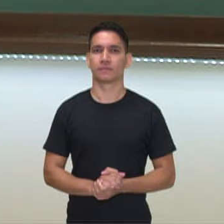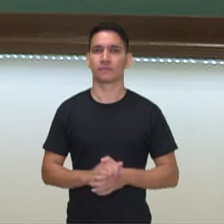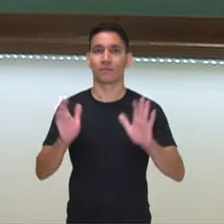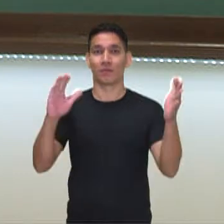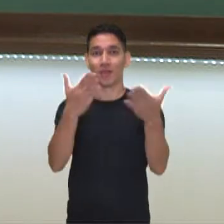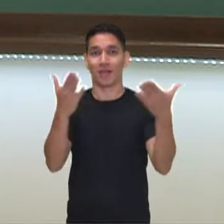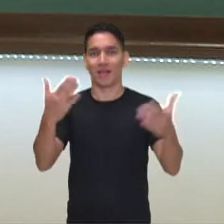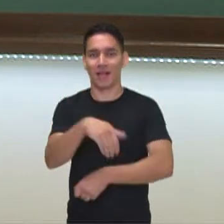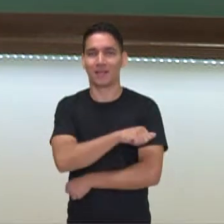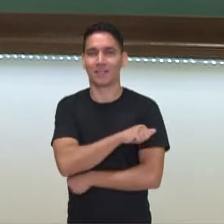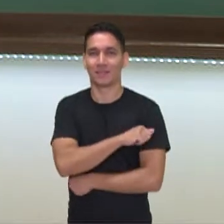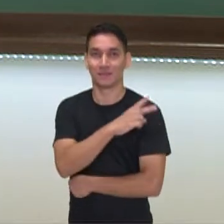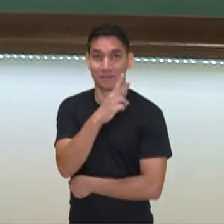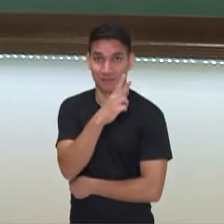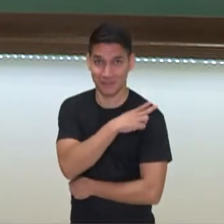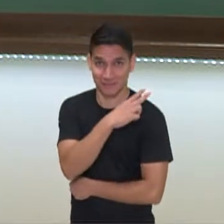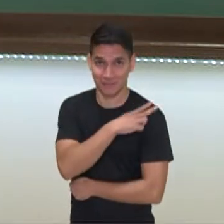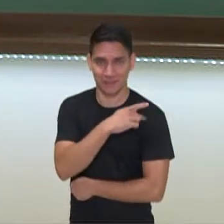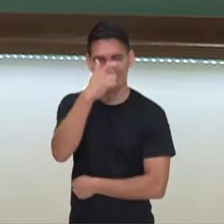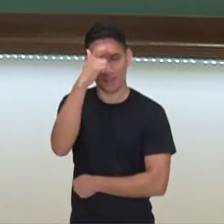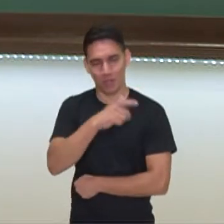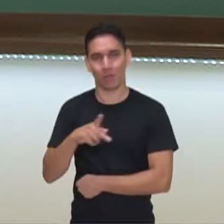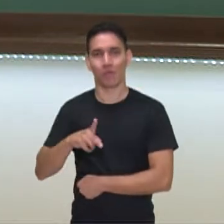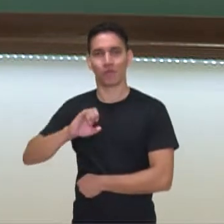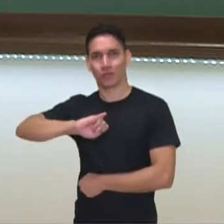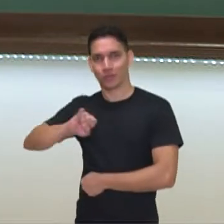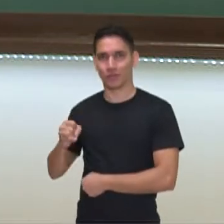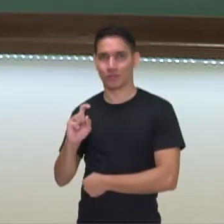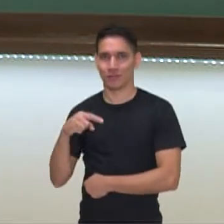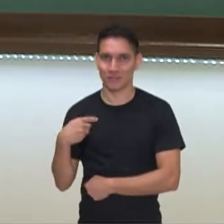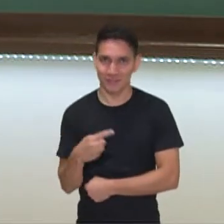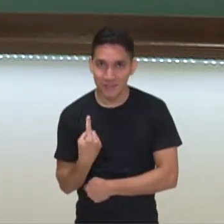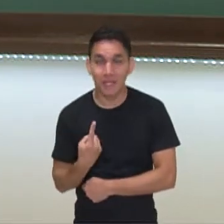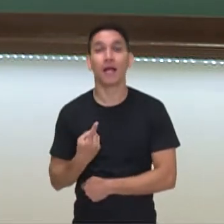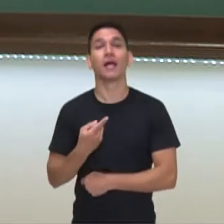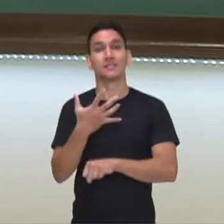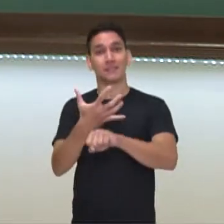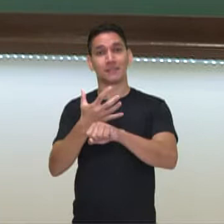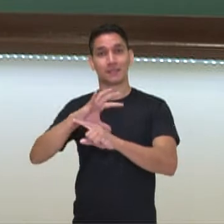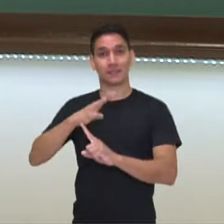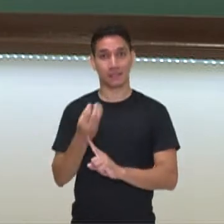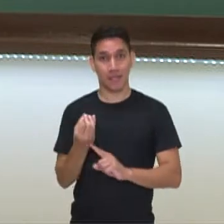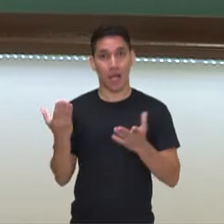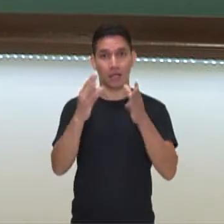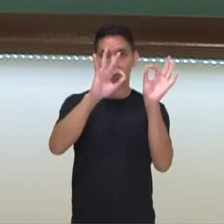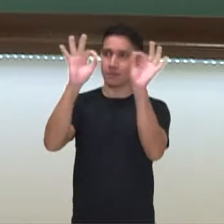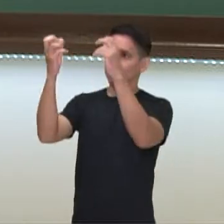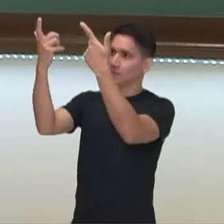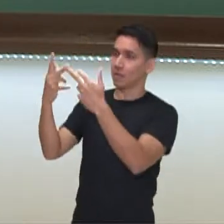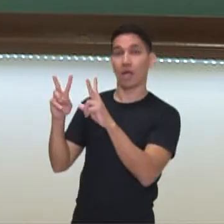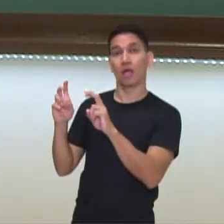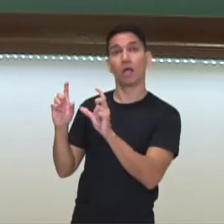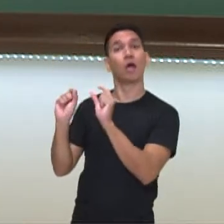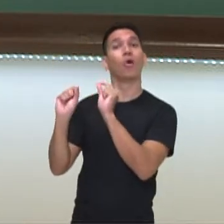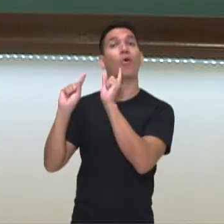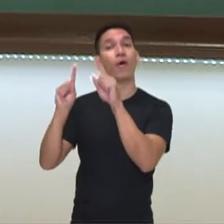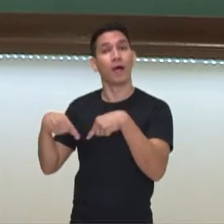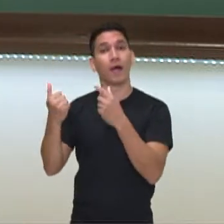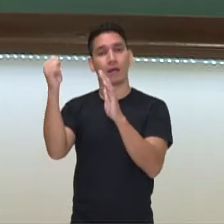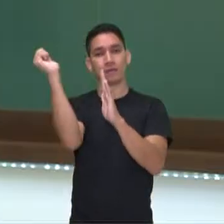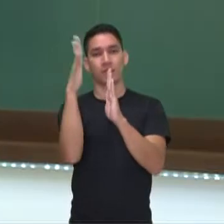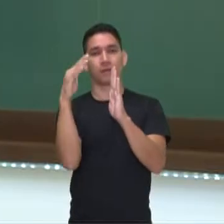Olá estudantes da segunda série do ensino médio, eu sou o professor José Carlos Queller da disciplina de arte e nesse vídeo a gente vai falar sobre o que? Sobre